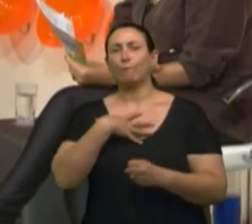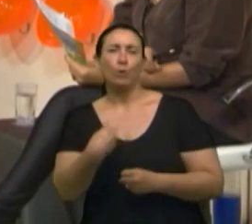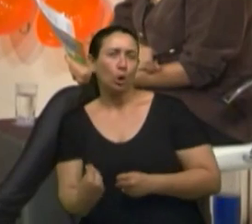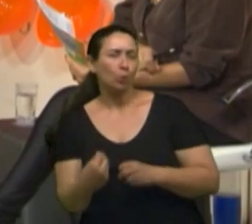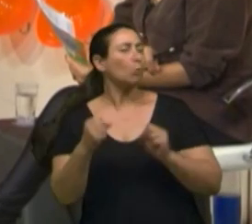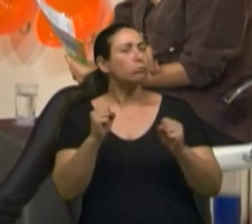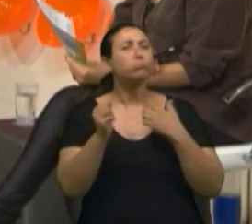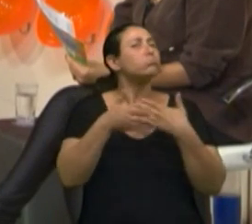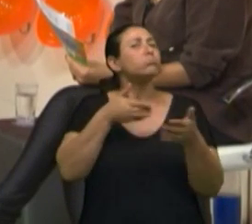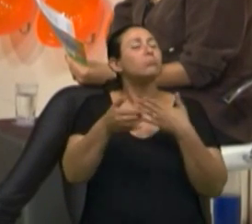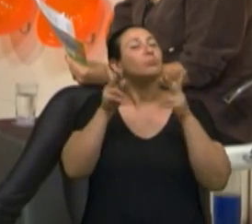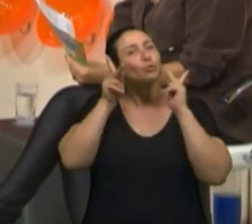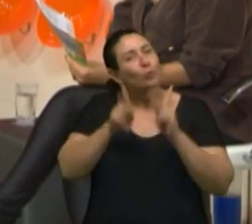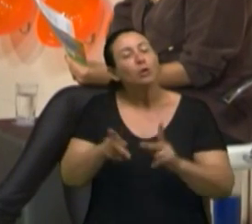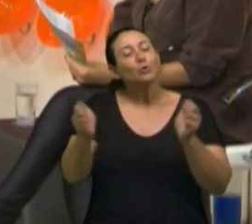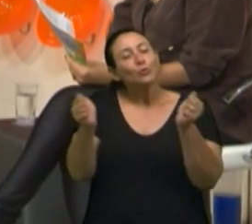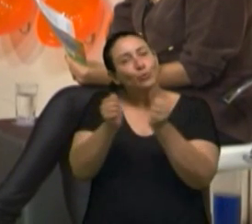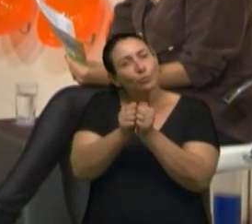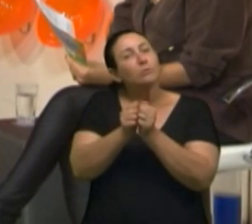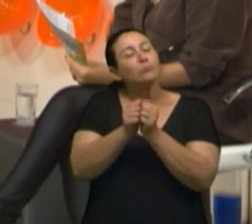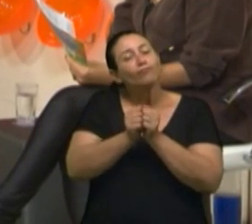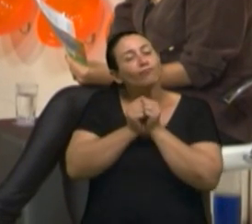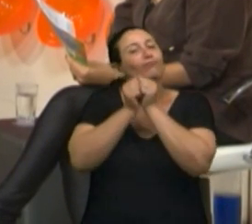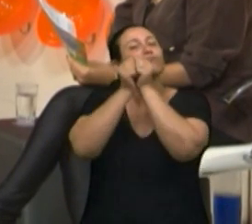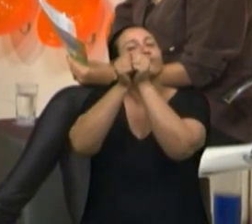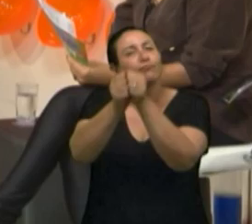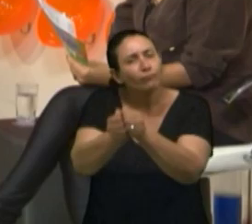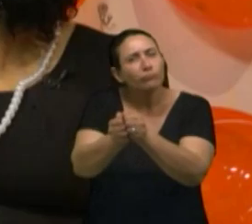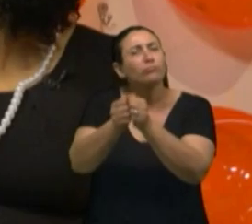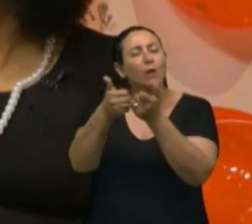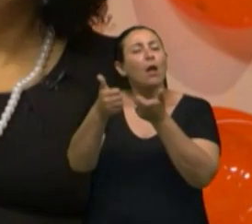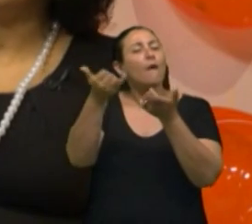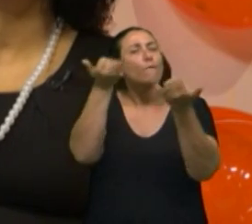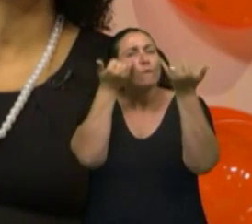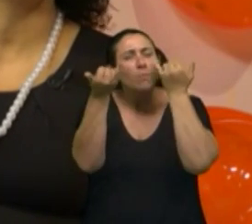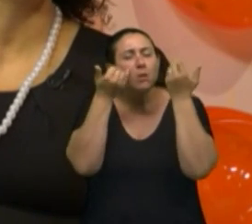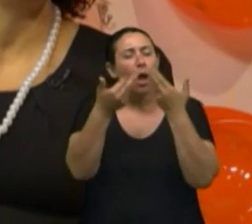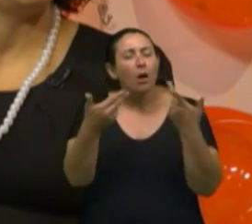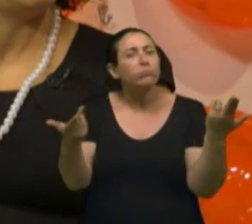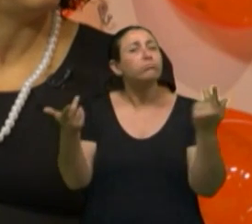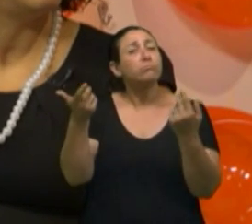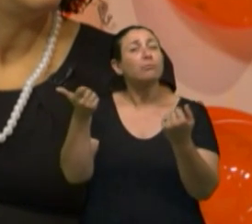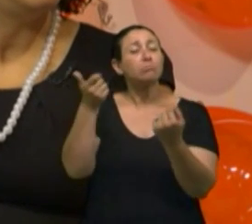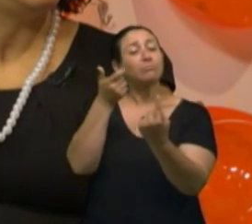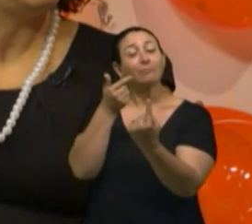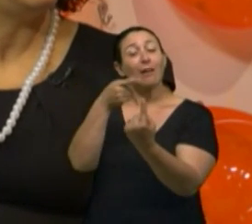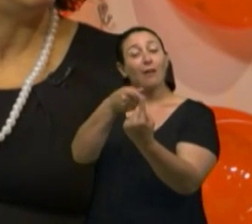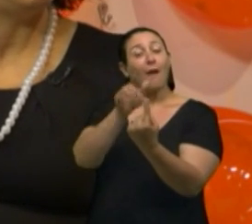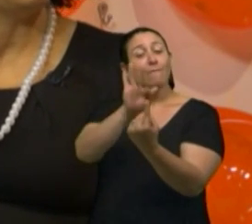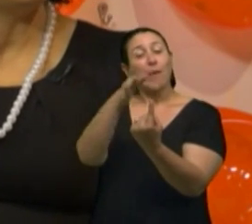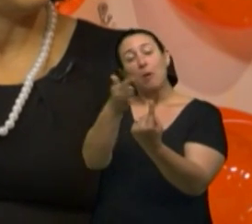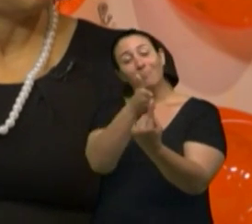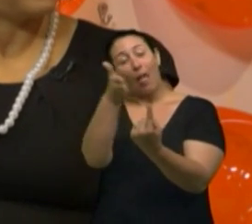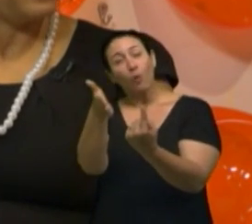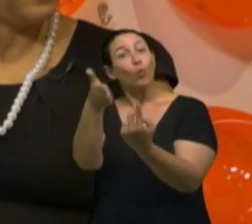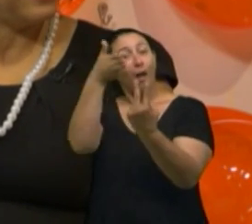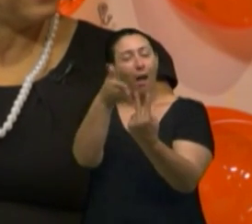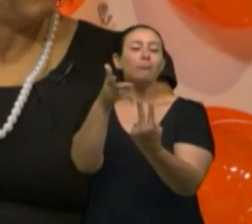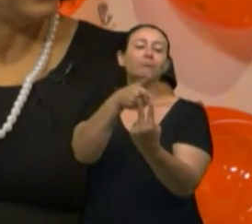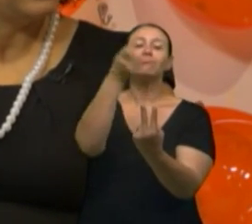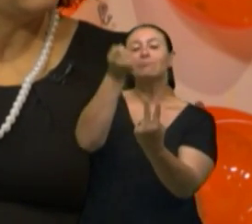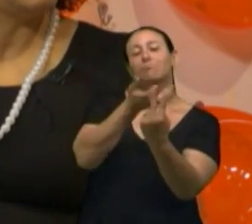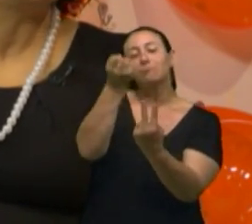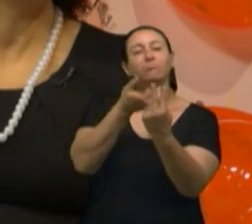né? Alguém que possa também receber toda aquela gama de informações que a gente leva e voltar para